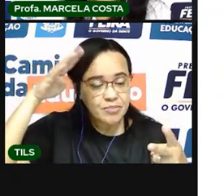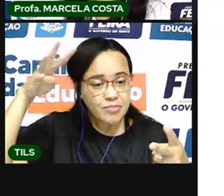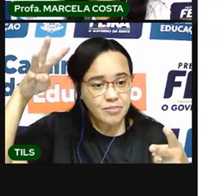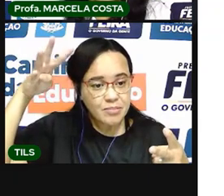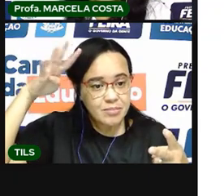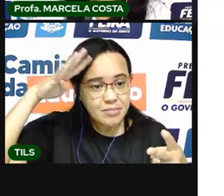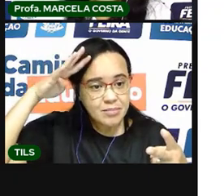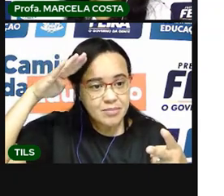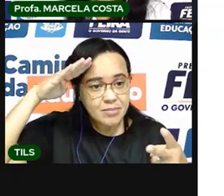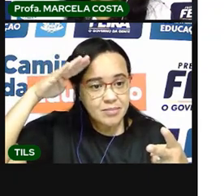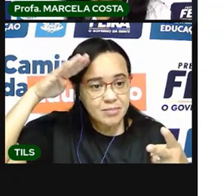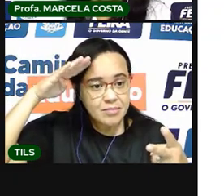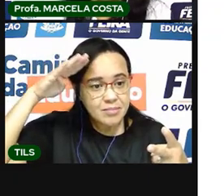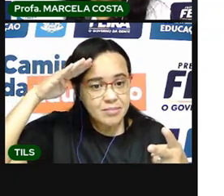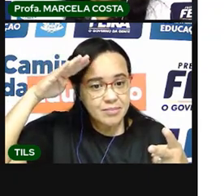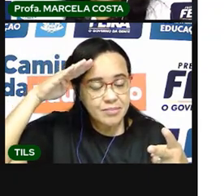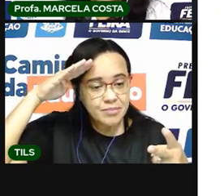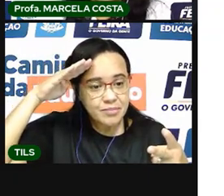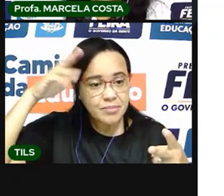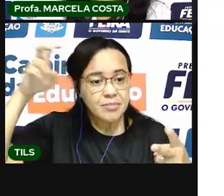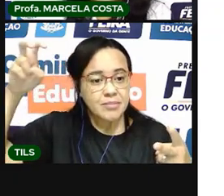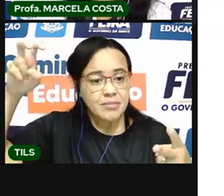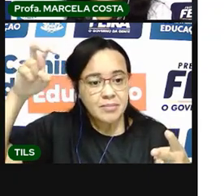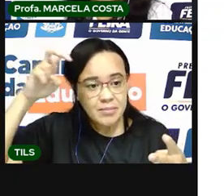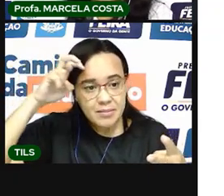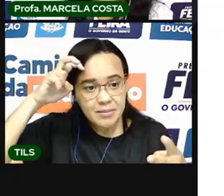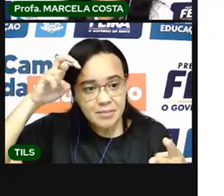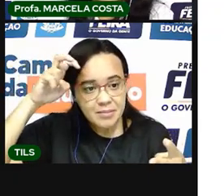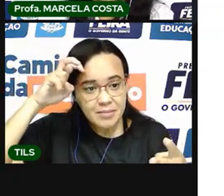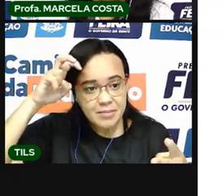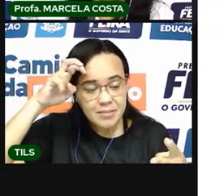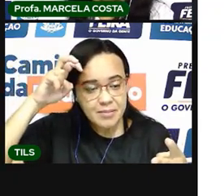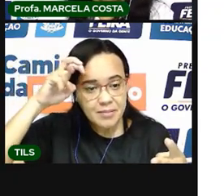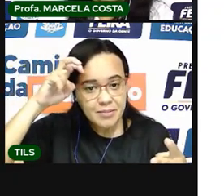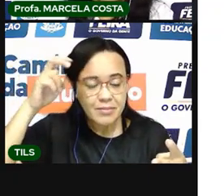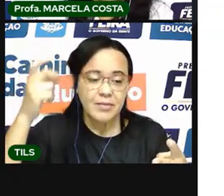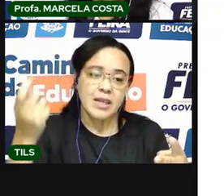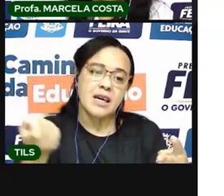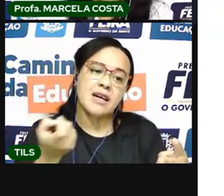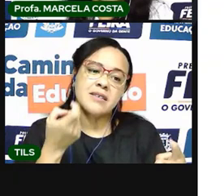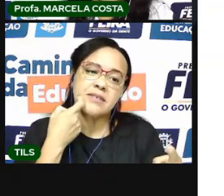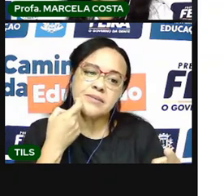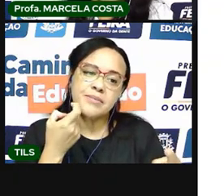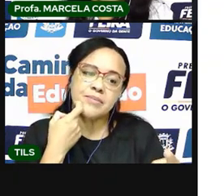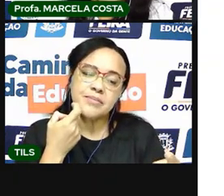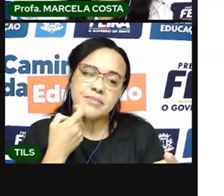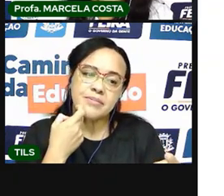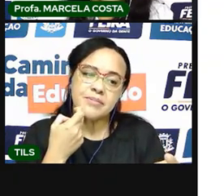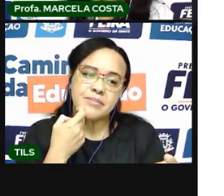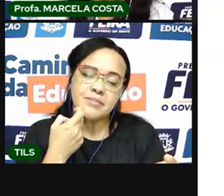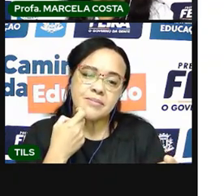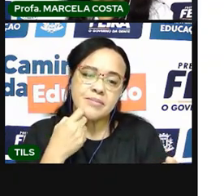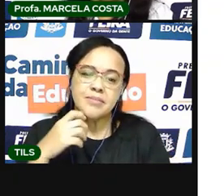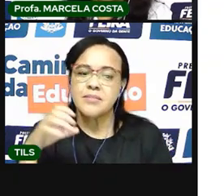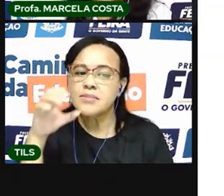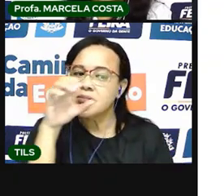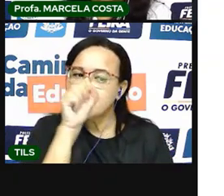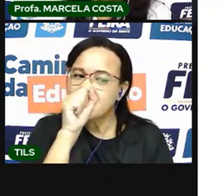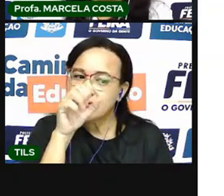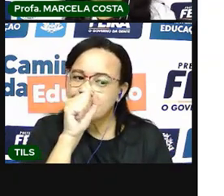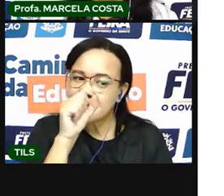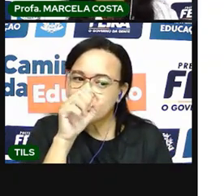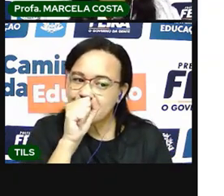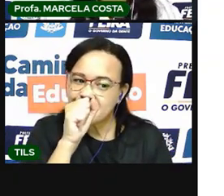quarta-feira. A quinta-feira. A sexta-feira. E o